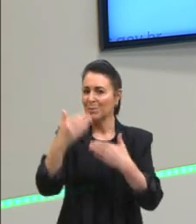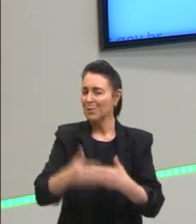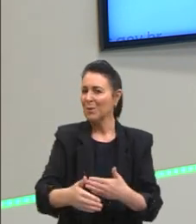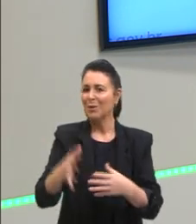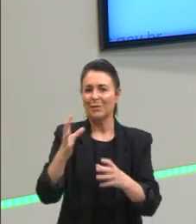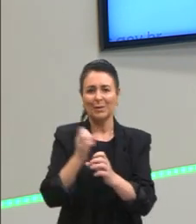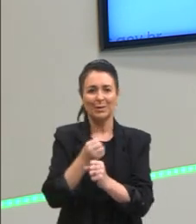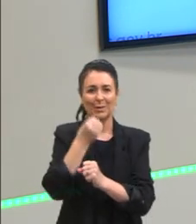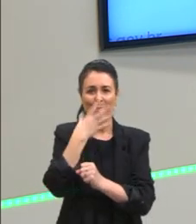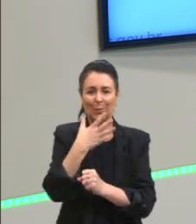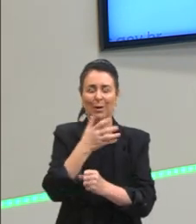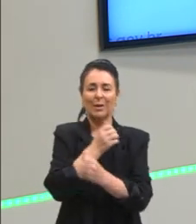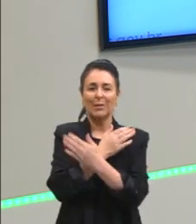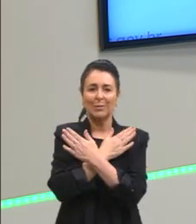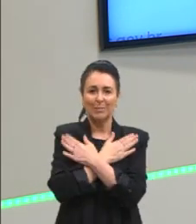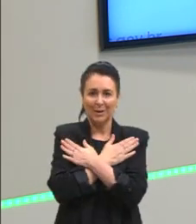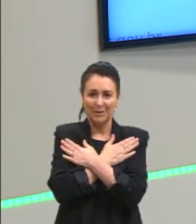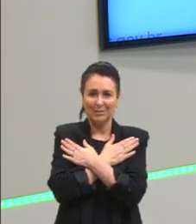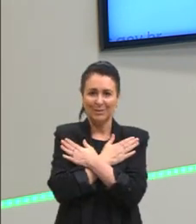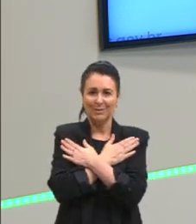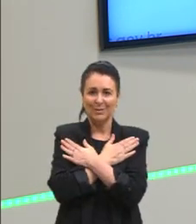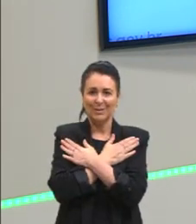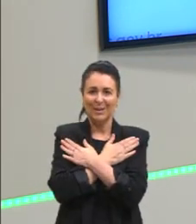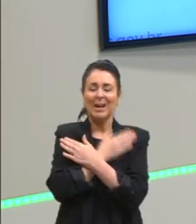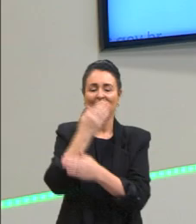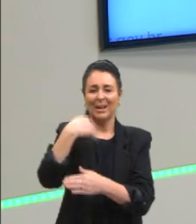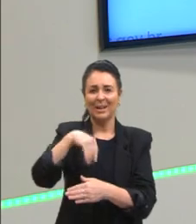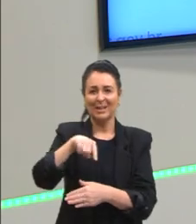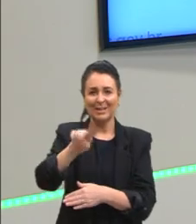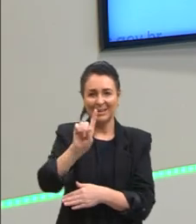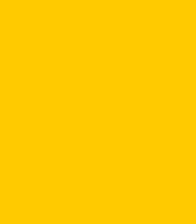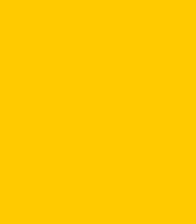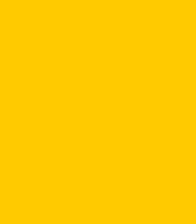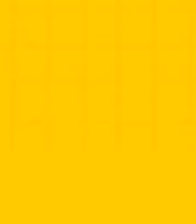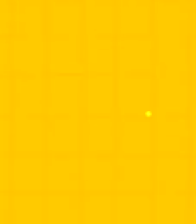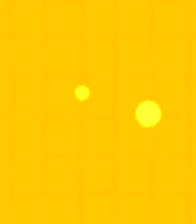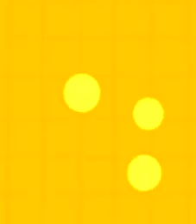Enem. Um grande abraço e te espero na próxima aula. Valeu!